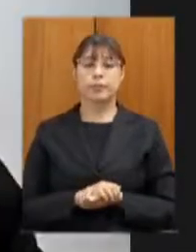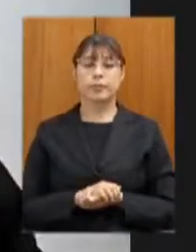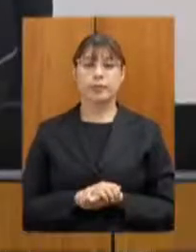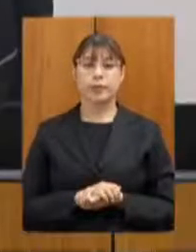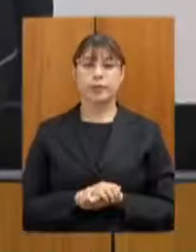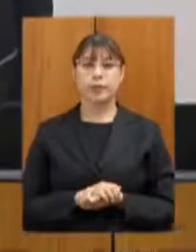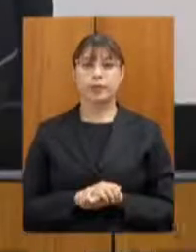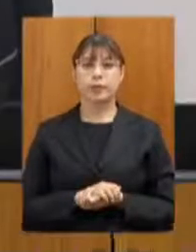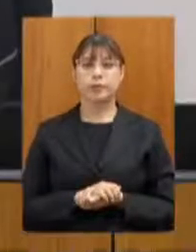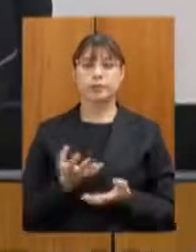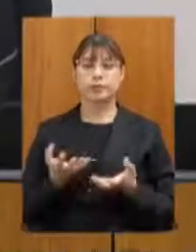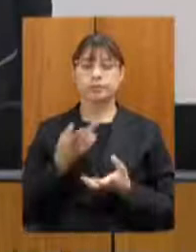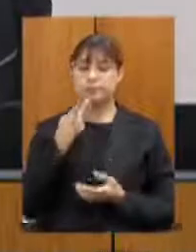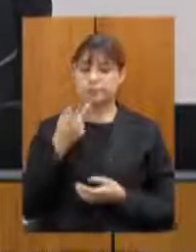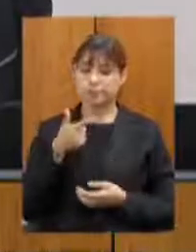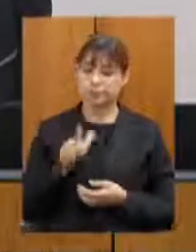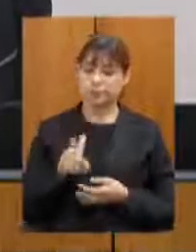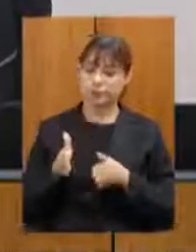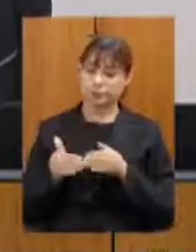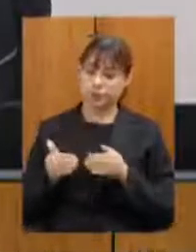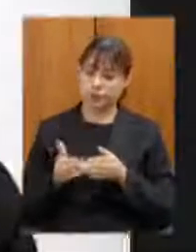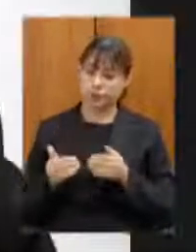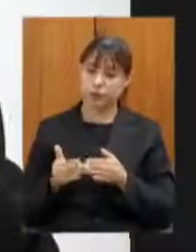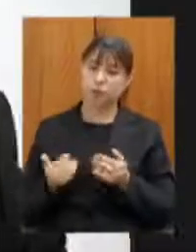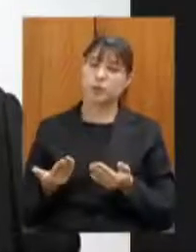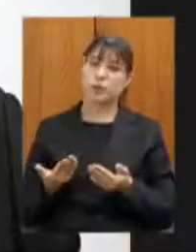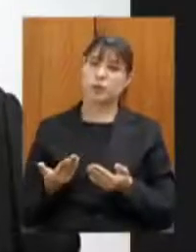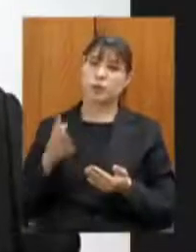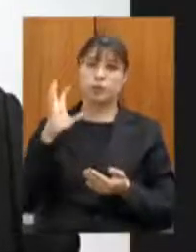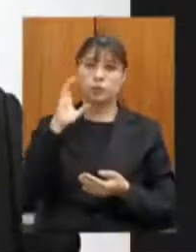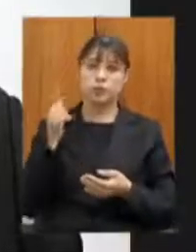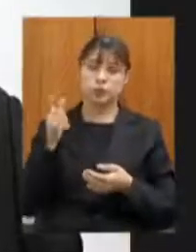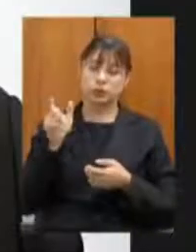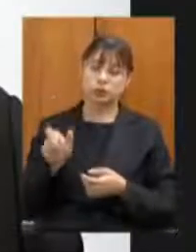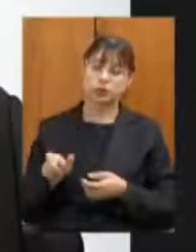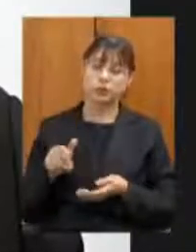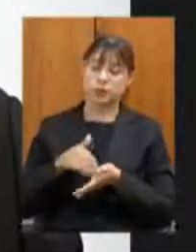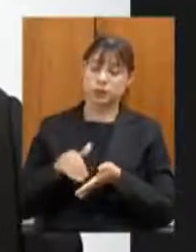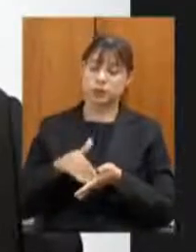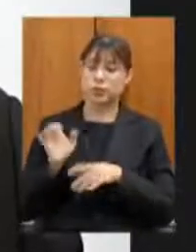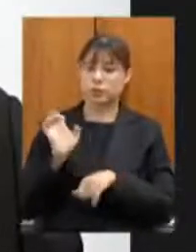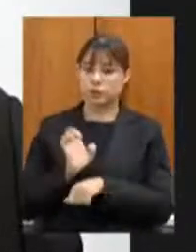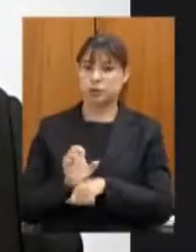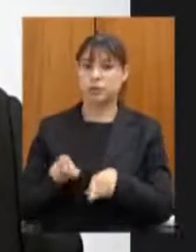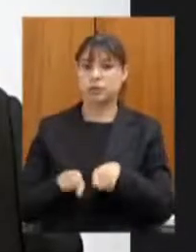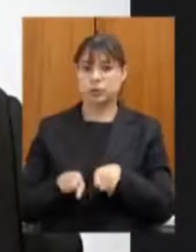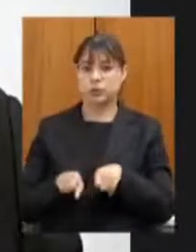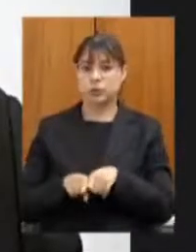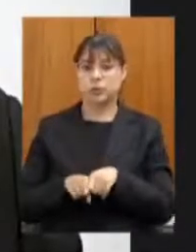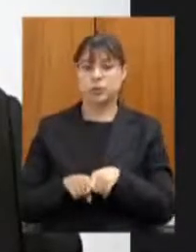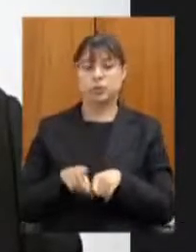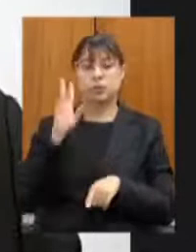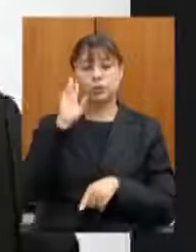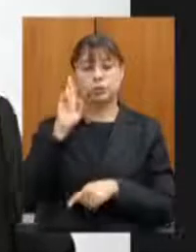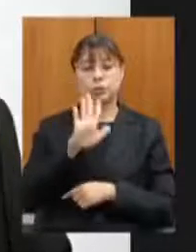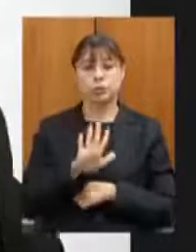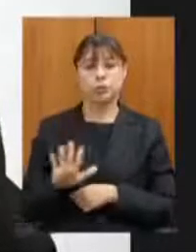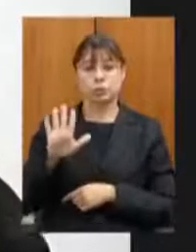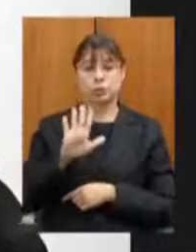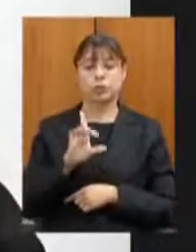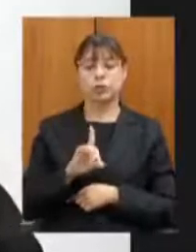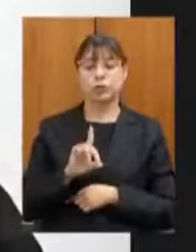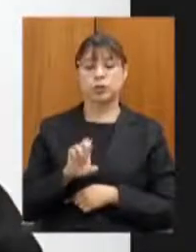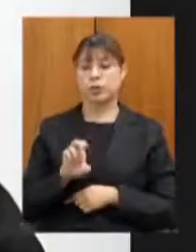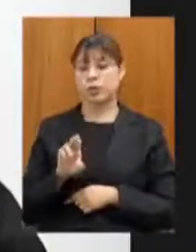quero reiterar um pedido de providência ao secretário de Estado bem como ao diretor geral do DR